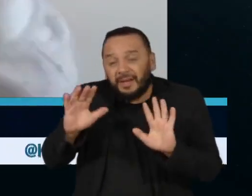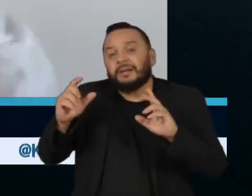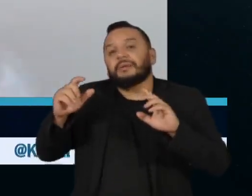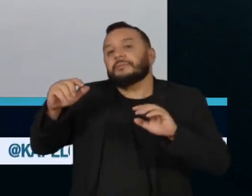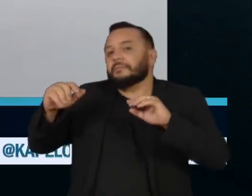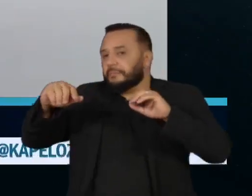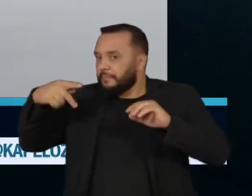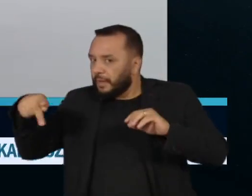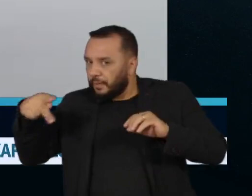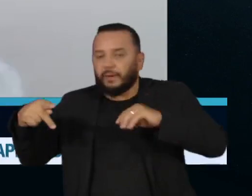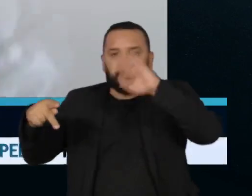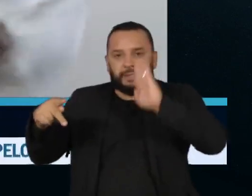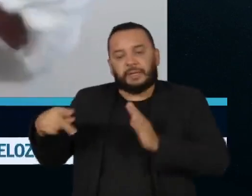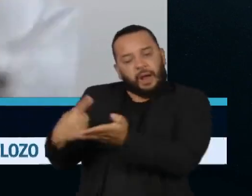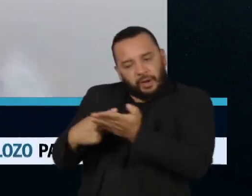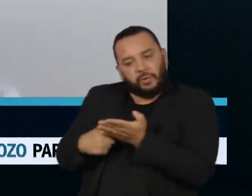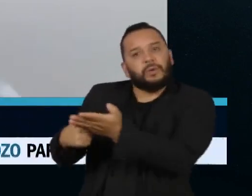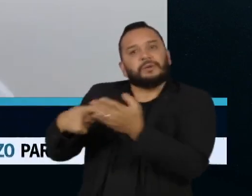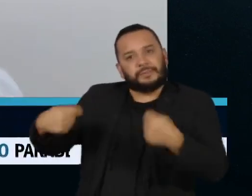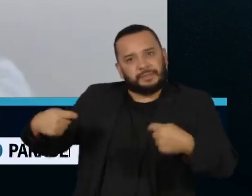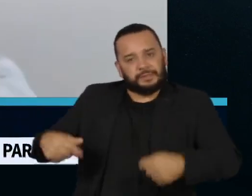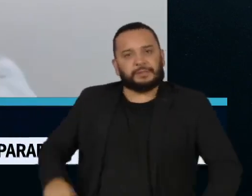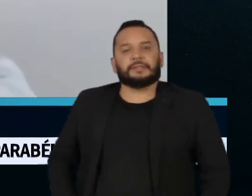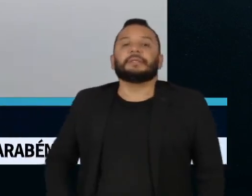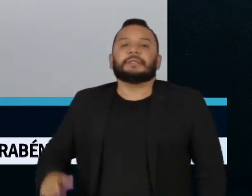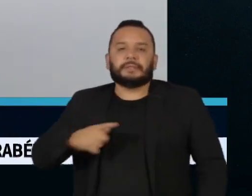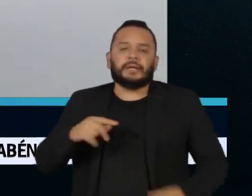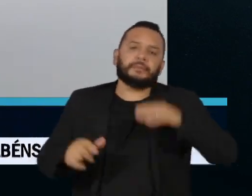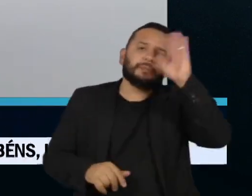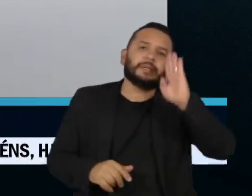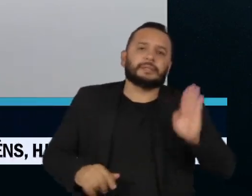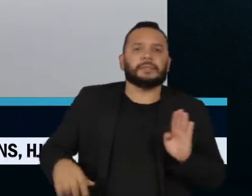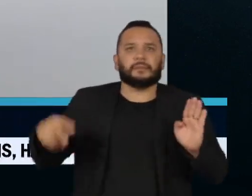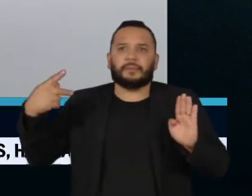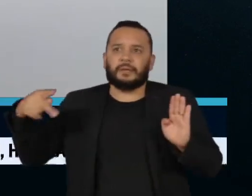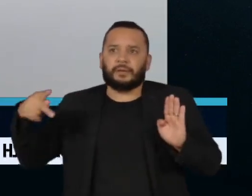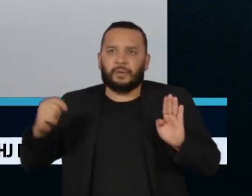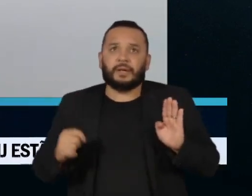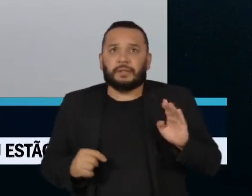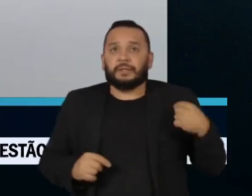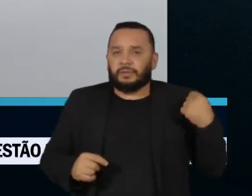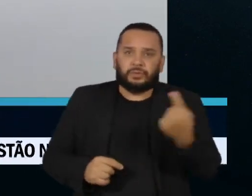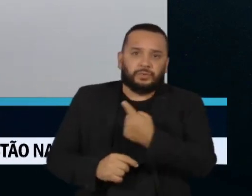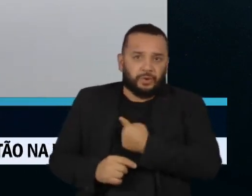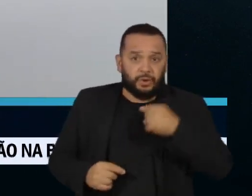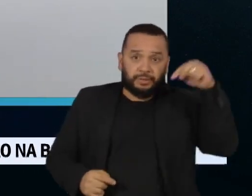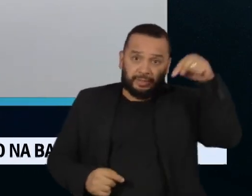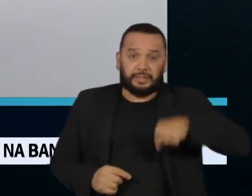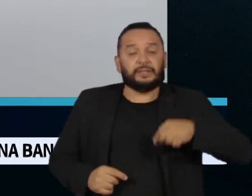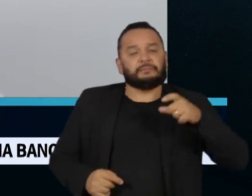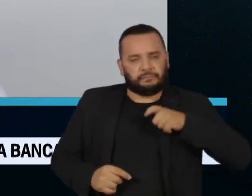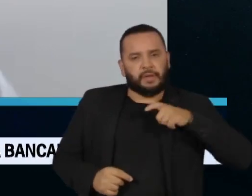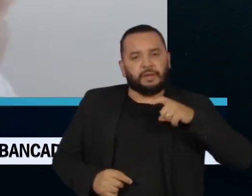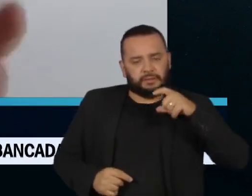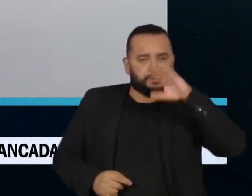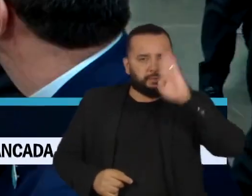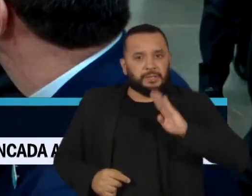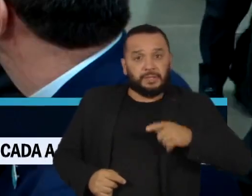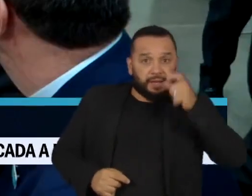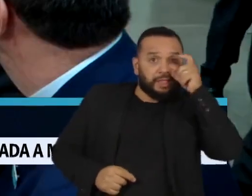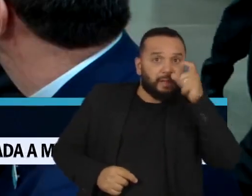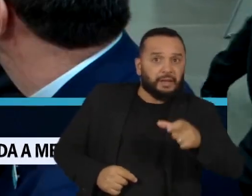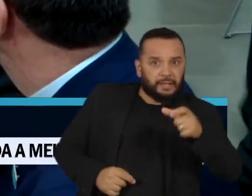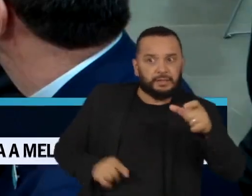sintetizar. A parte brasileira e a parte paraguaia. A parte brasileira depende da nossa disputa interna, de interesses. A parte